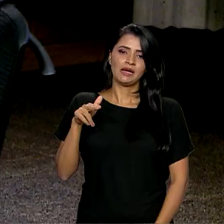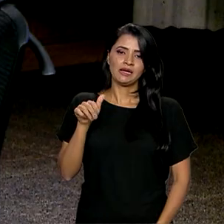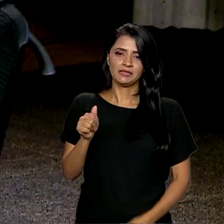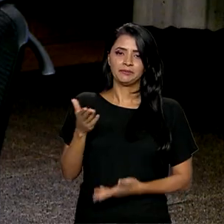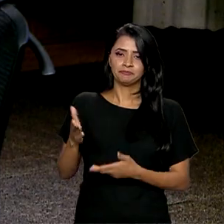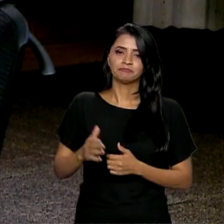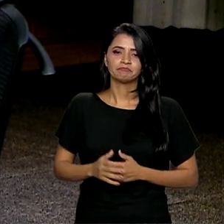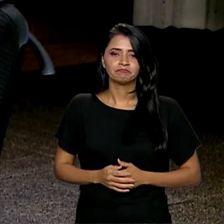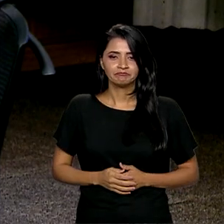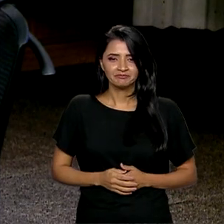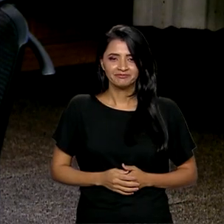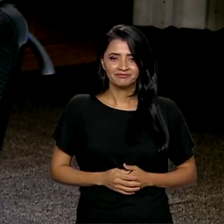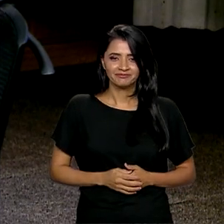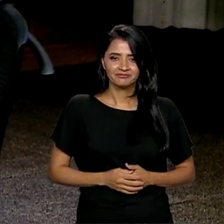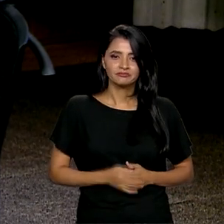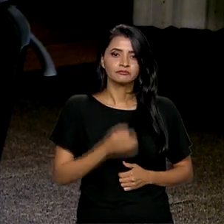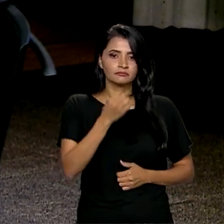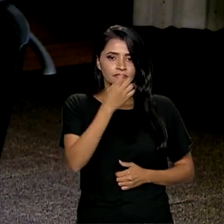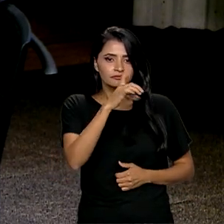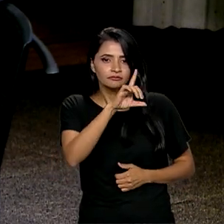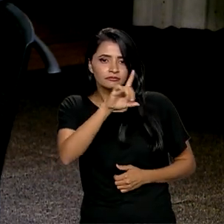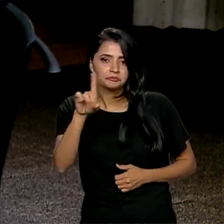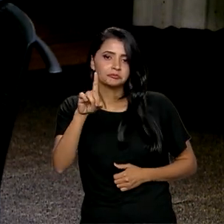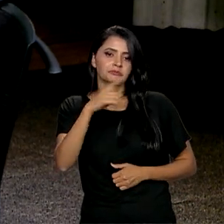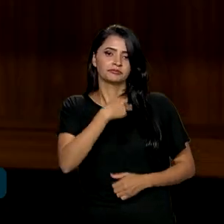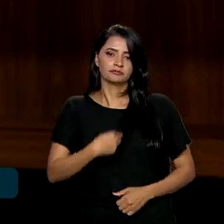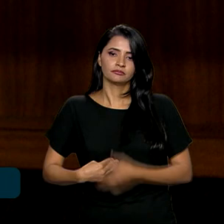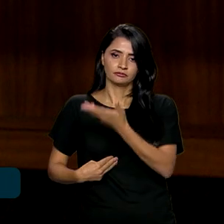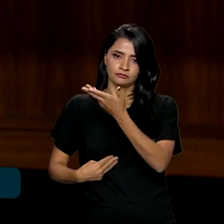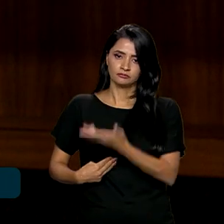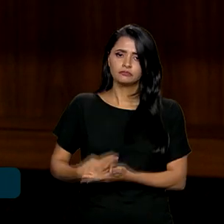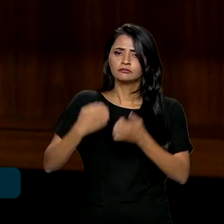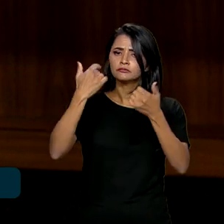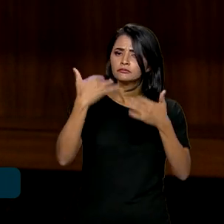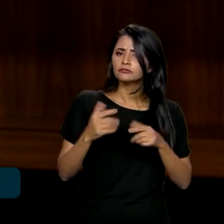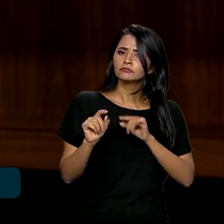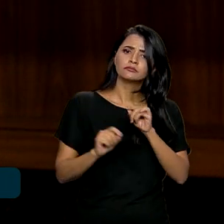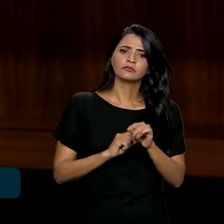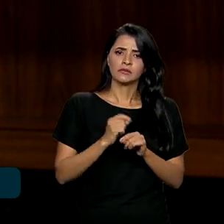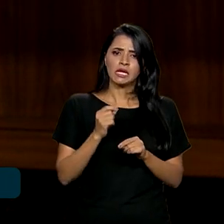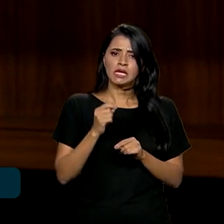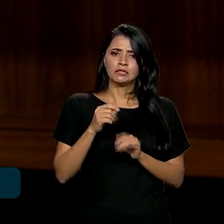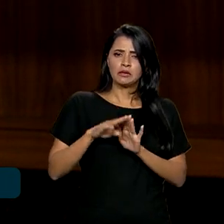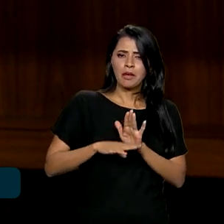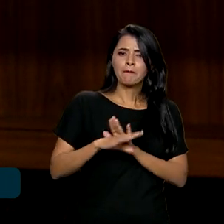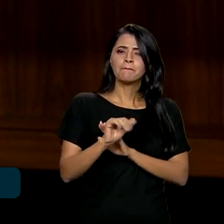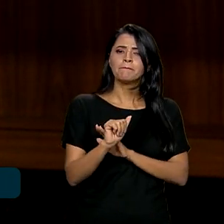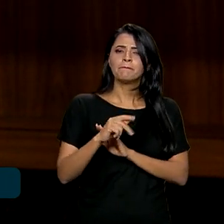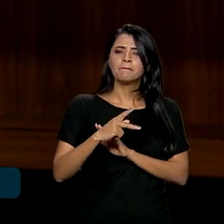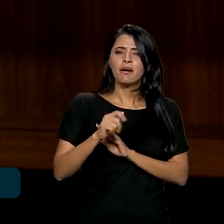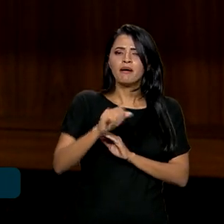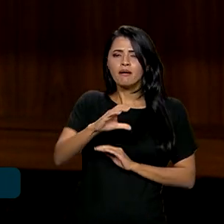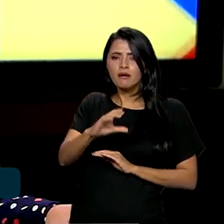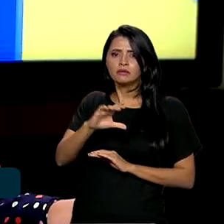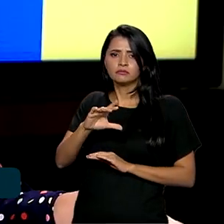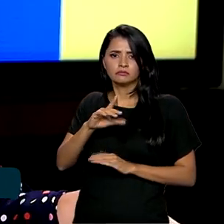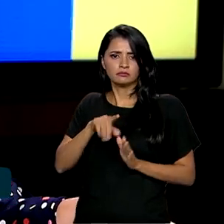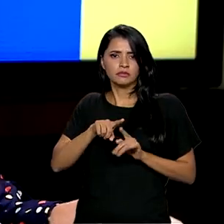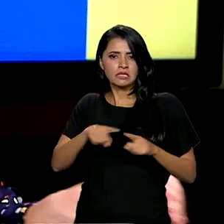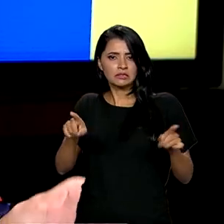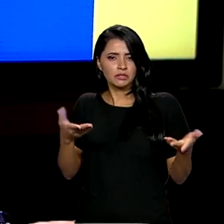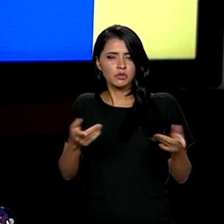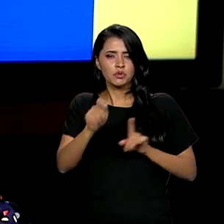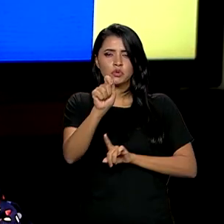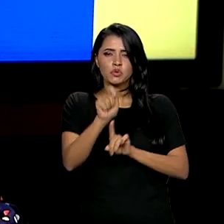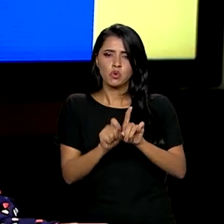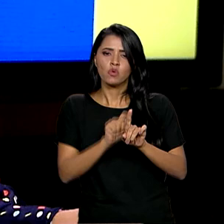No Bom Dia, Ministro, Rui Costa disse que o programa de aceleração do crescimento lançado neste mês tem